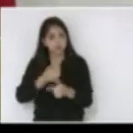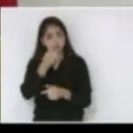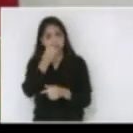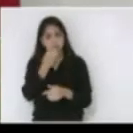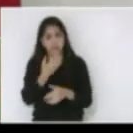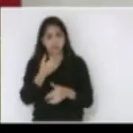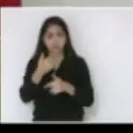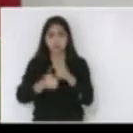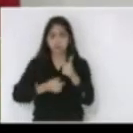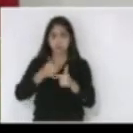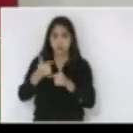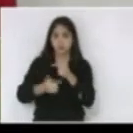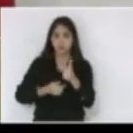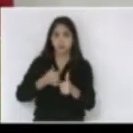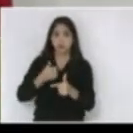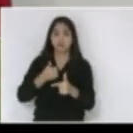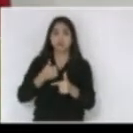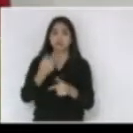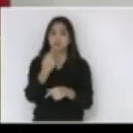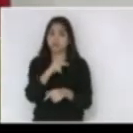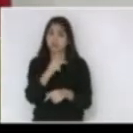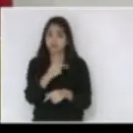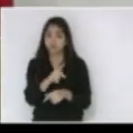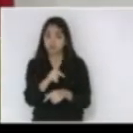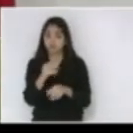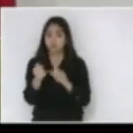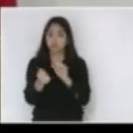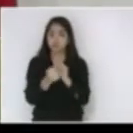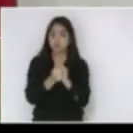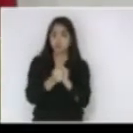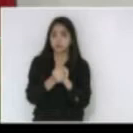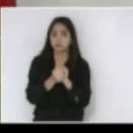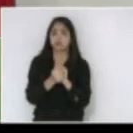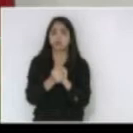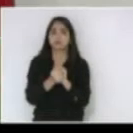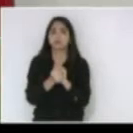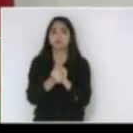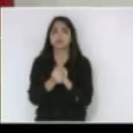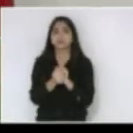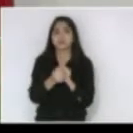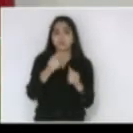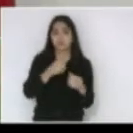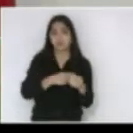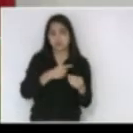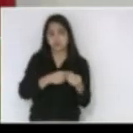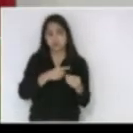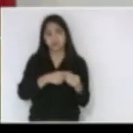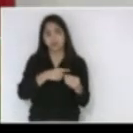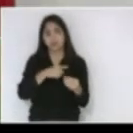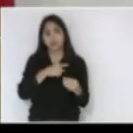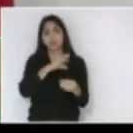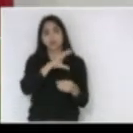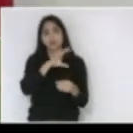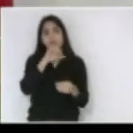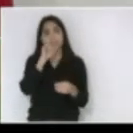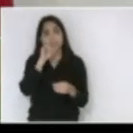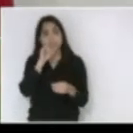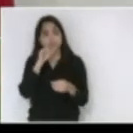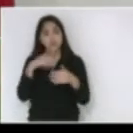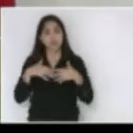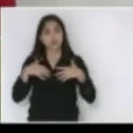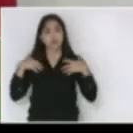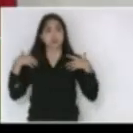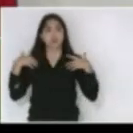pelas suas ações junto ao município de Capinzal homenageando